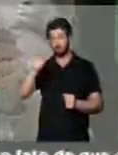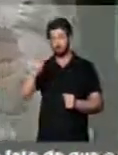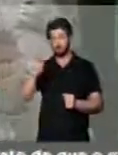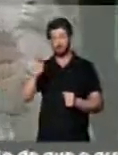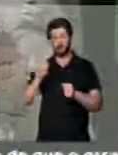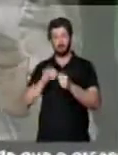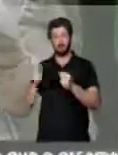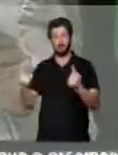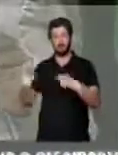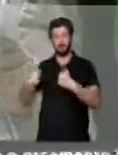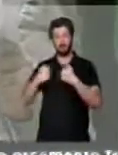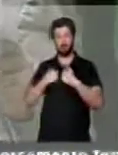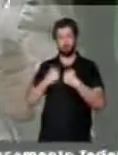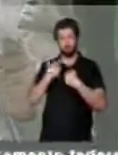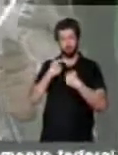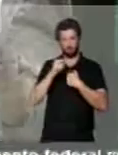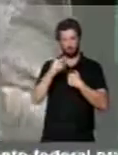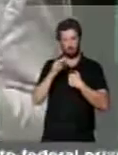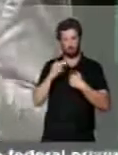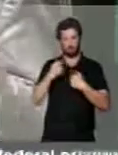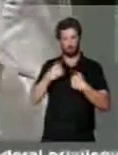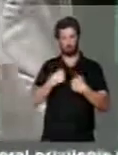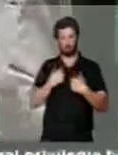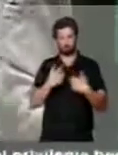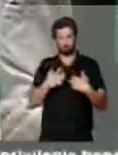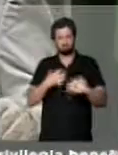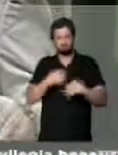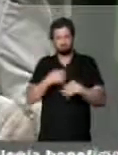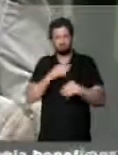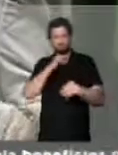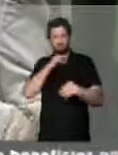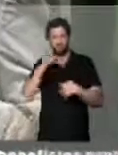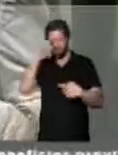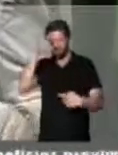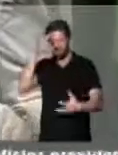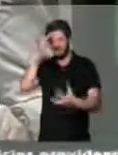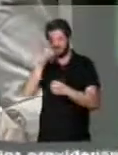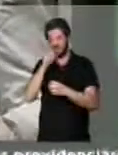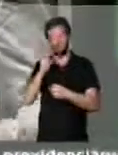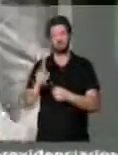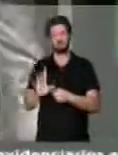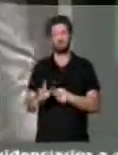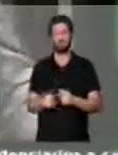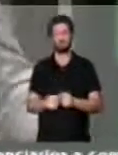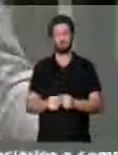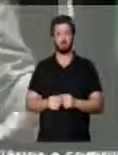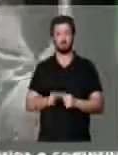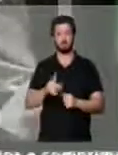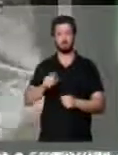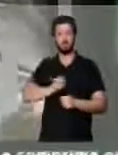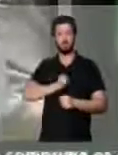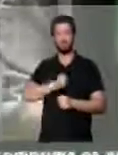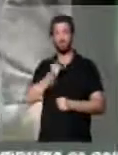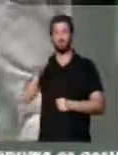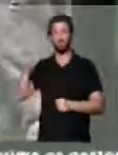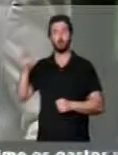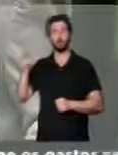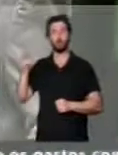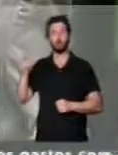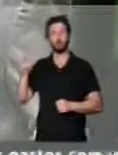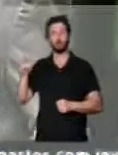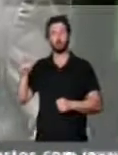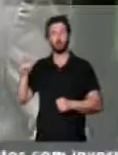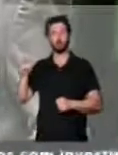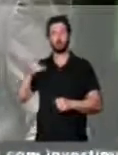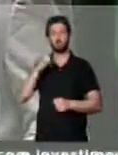2010 que me dê, me traga nenhum sentimento de vingança. Não foi aquele ódio de quem